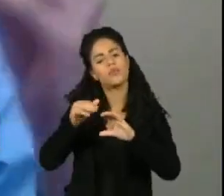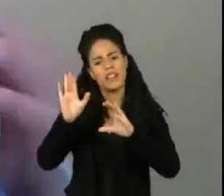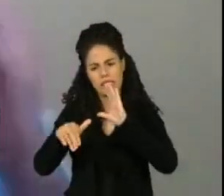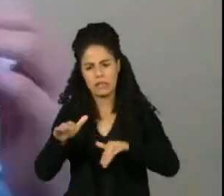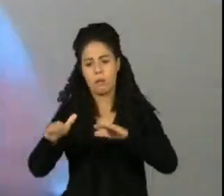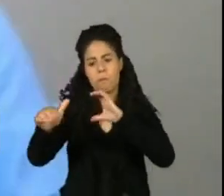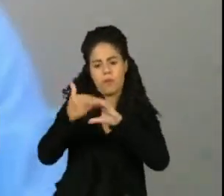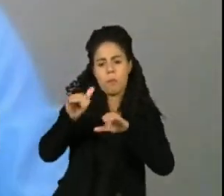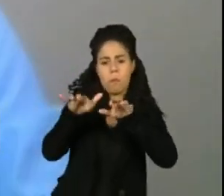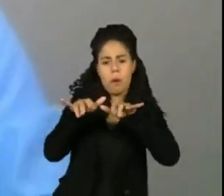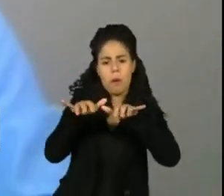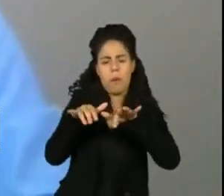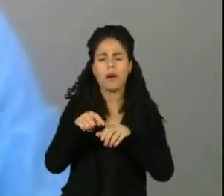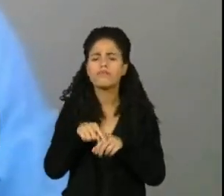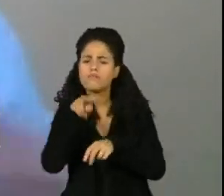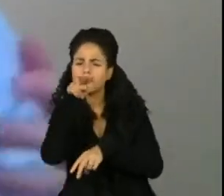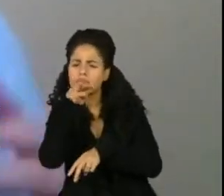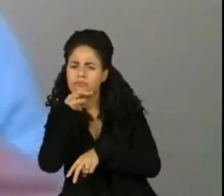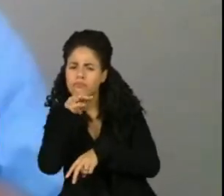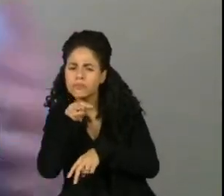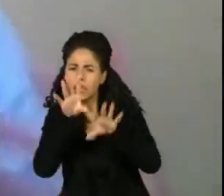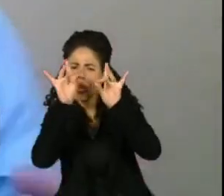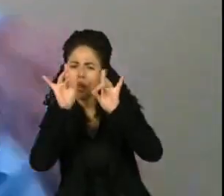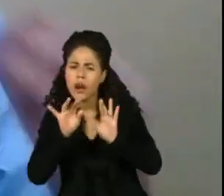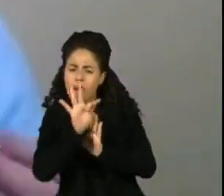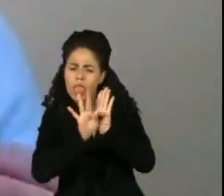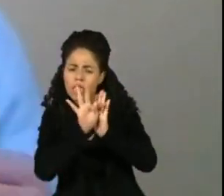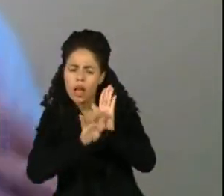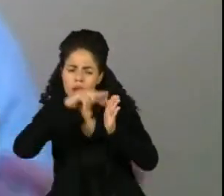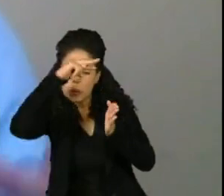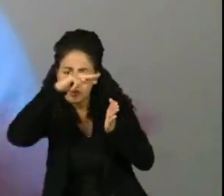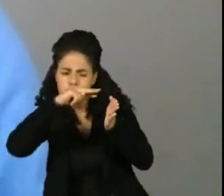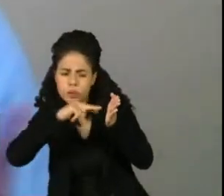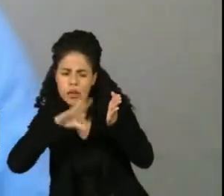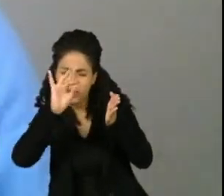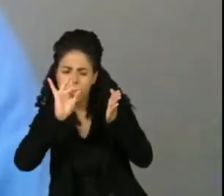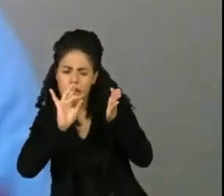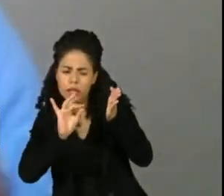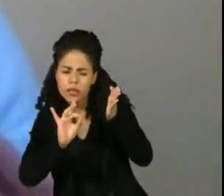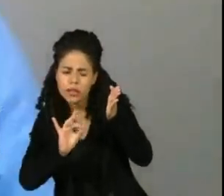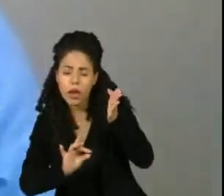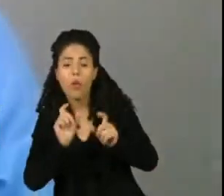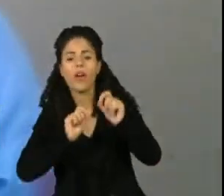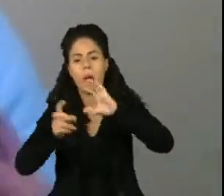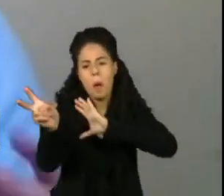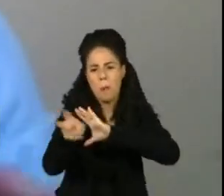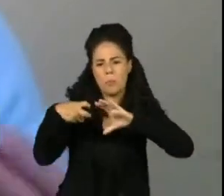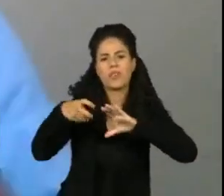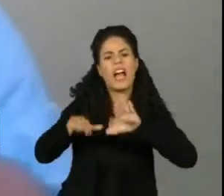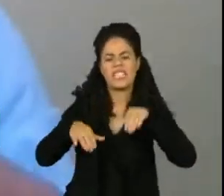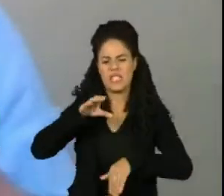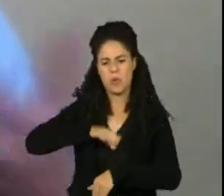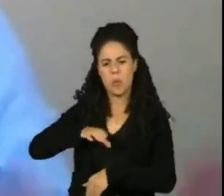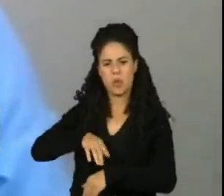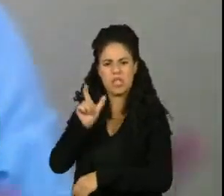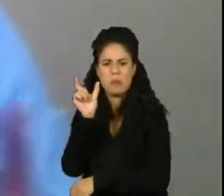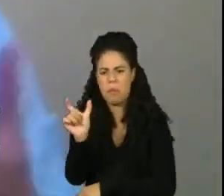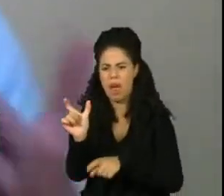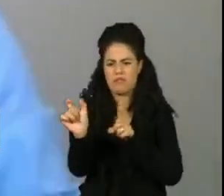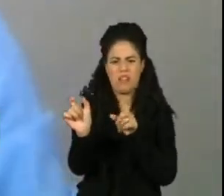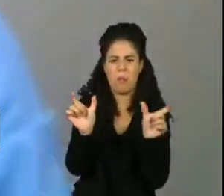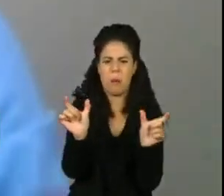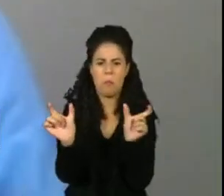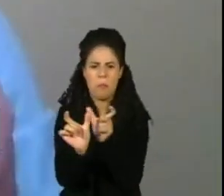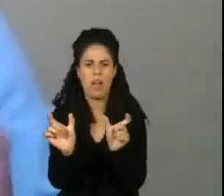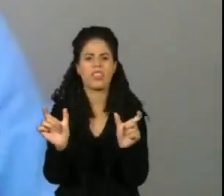-mail, ela tem que dar uma olhadinha na qualidade do texto, porque, diferente de uma empresa idônea, o fraudador não vai se preocupar muito com o português, ou até mesmo com a coesão e